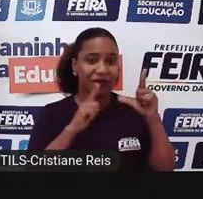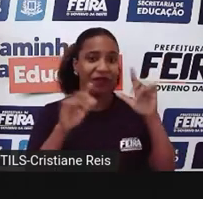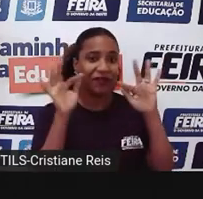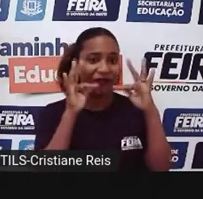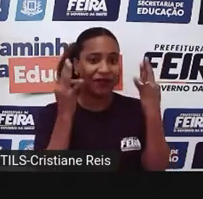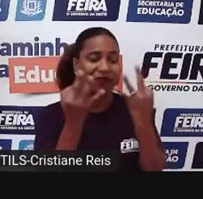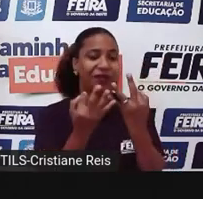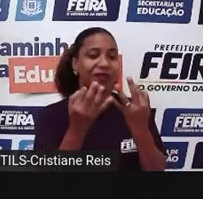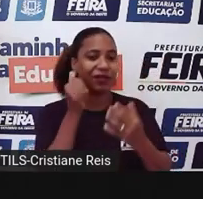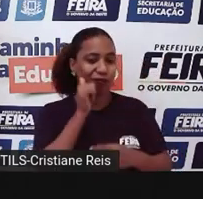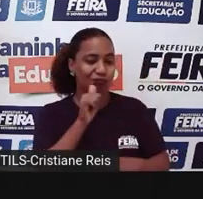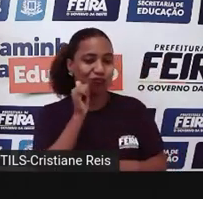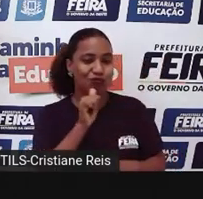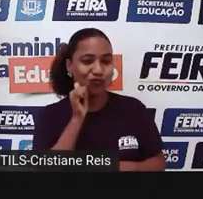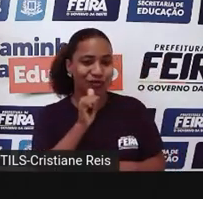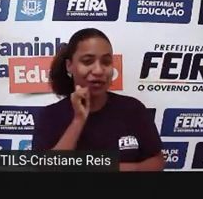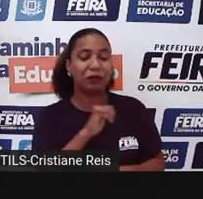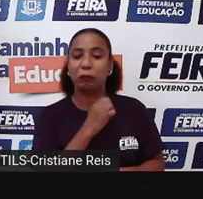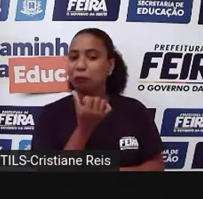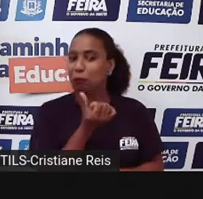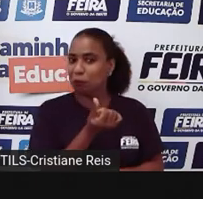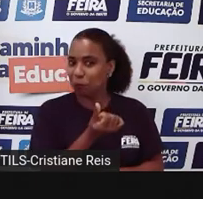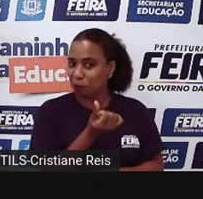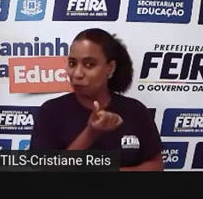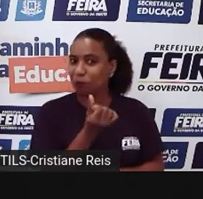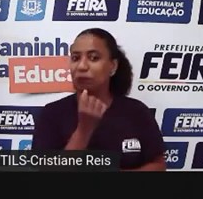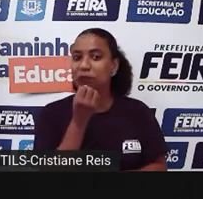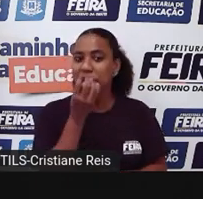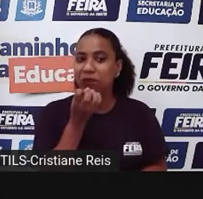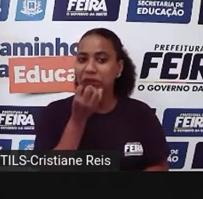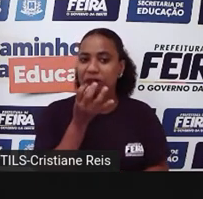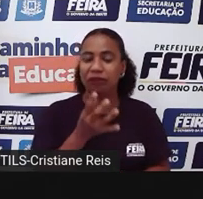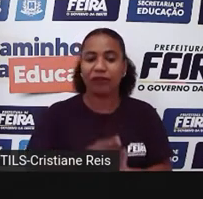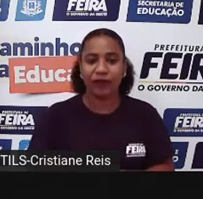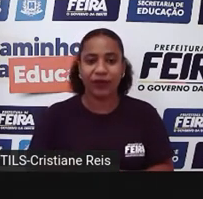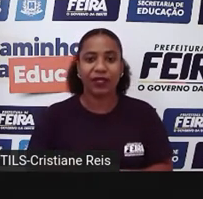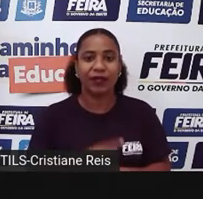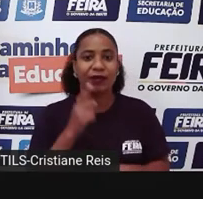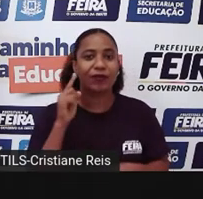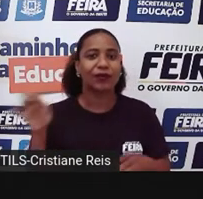abundância, de prosperidade. E aí, ao chegar em Niame, pode passar,